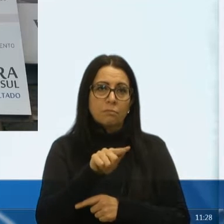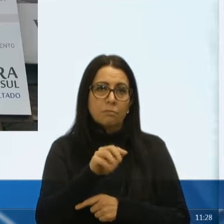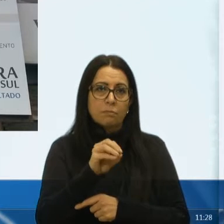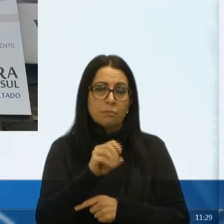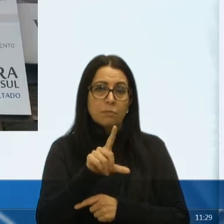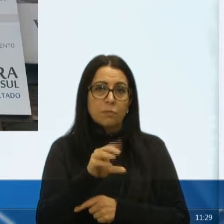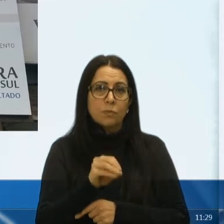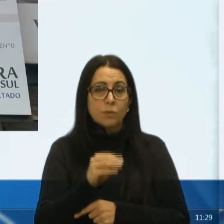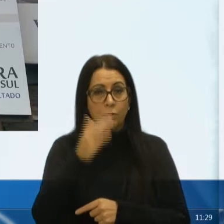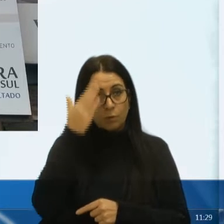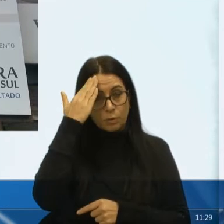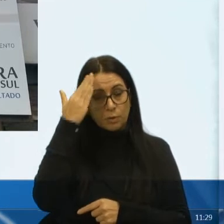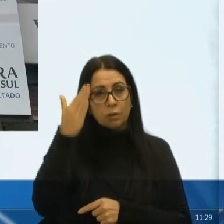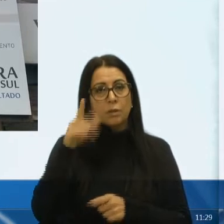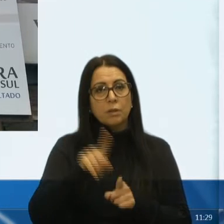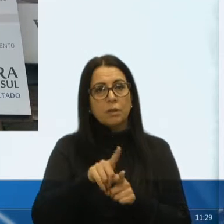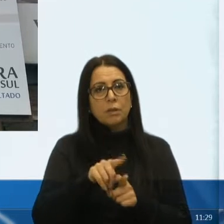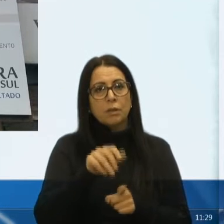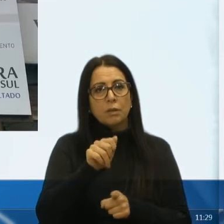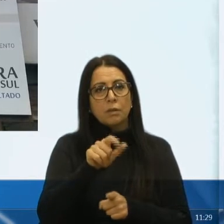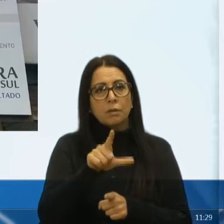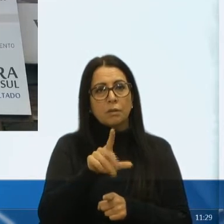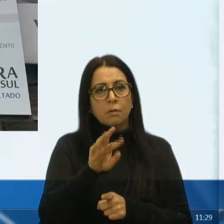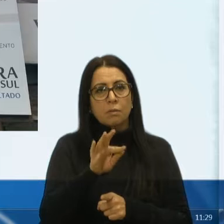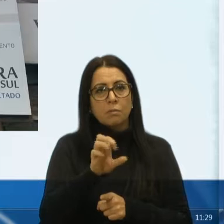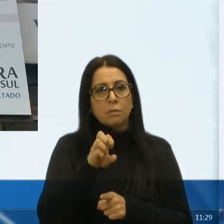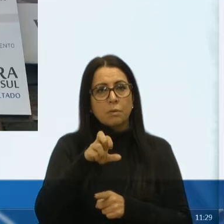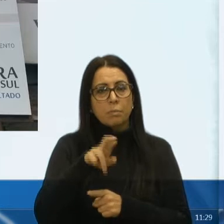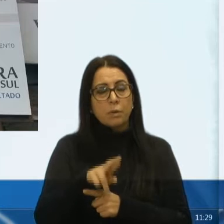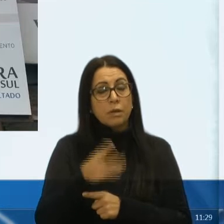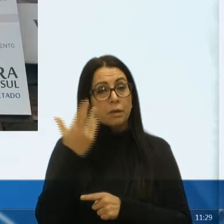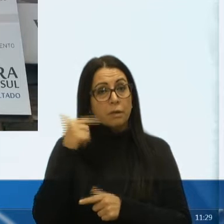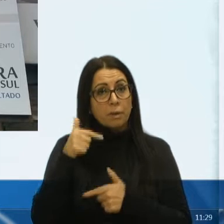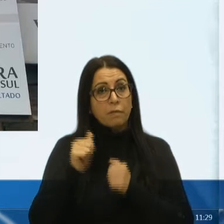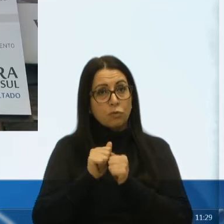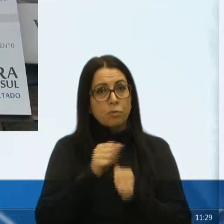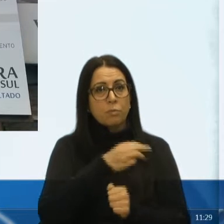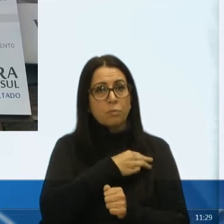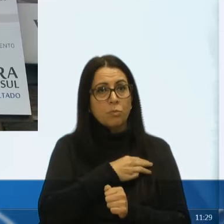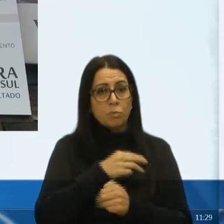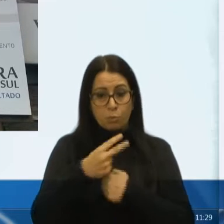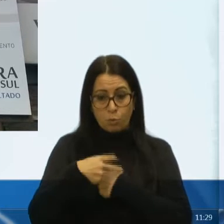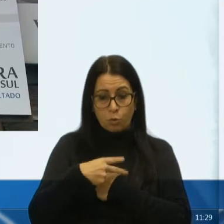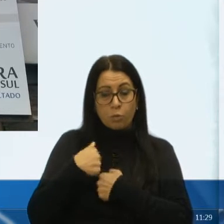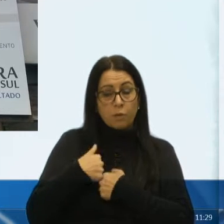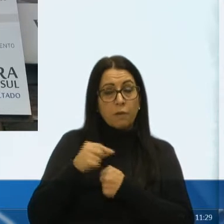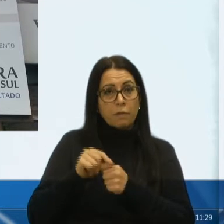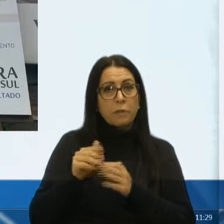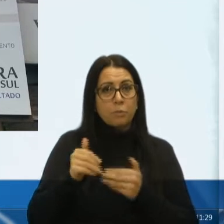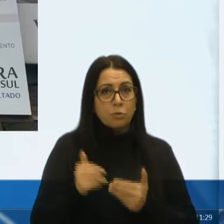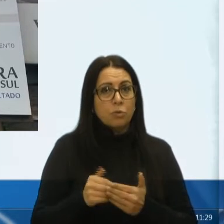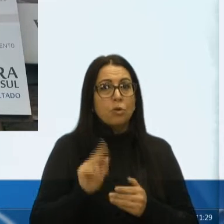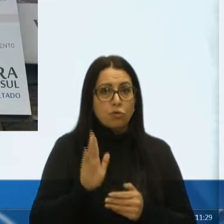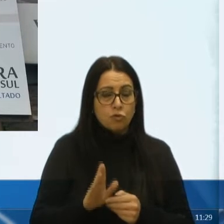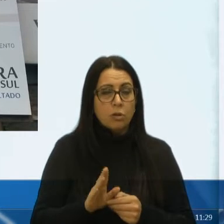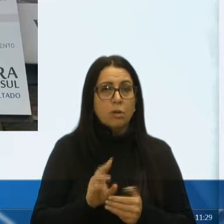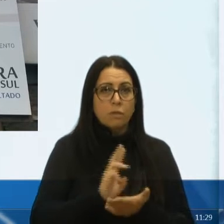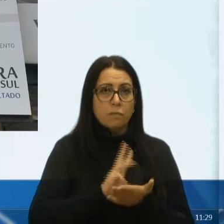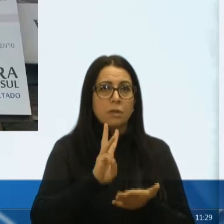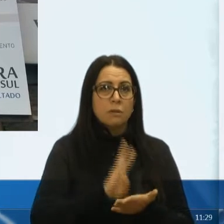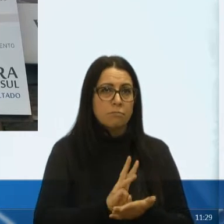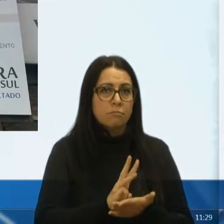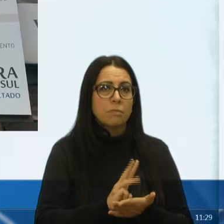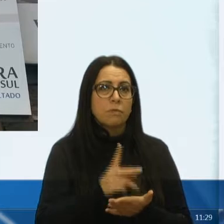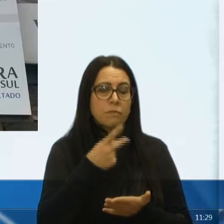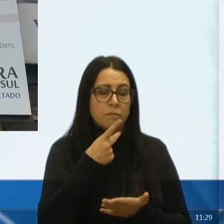Altemir, um colega da época que nós trabalhamos na Marco Polo junto, me procurou, fez a solicitação e já mandei no WhatsApp dele